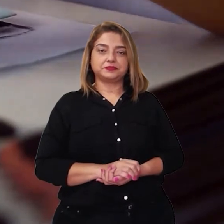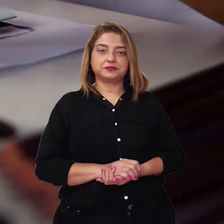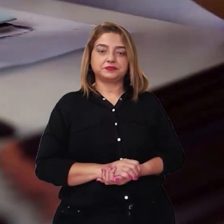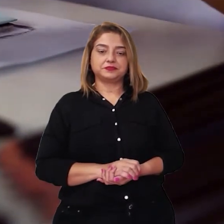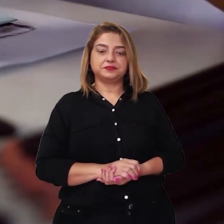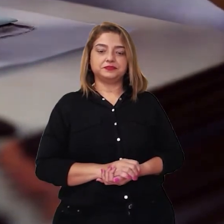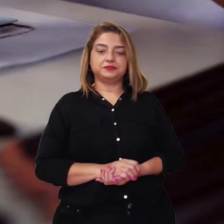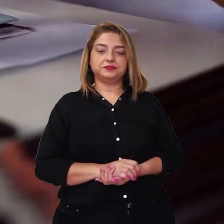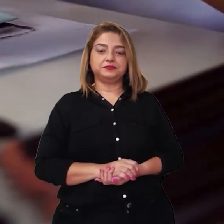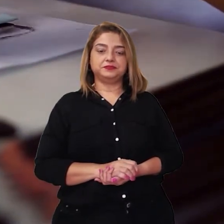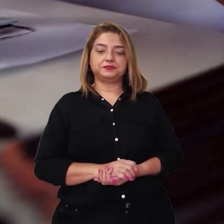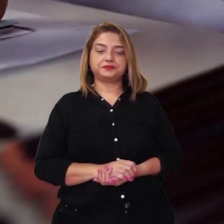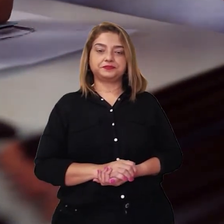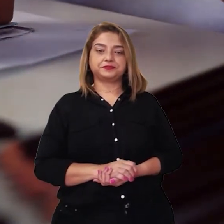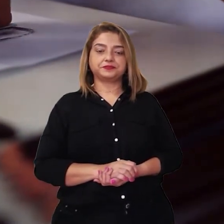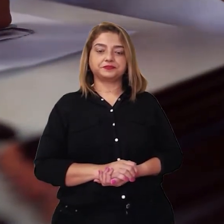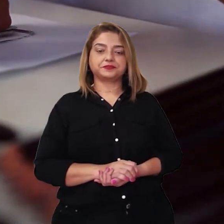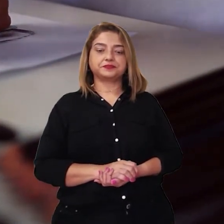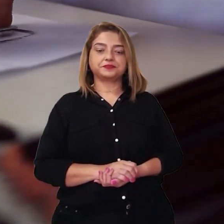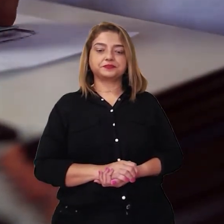Ai, atenção nessa hora, né?